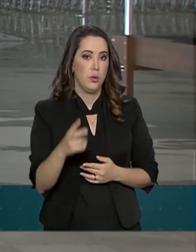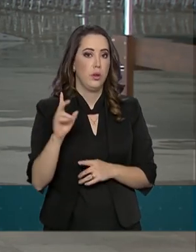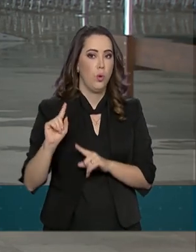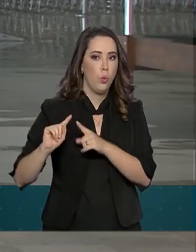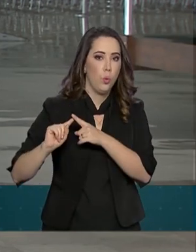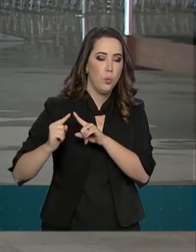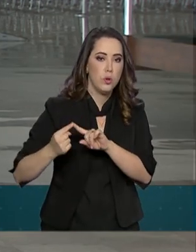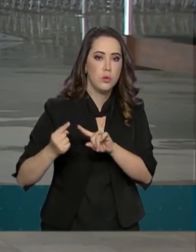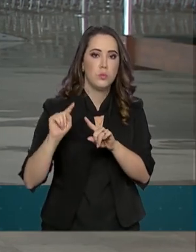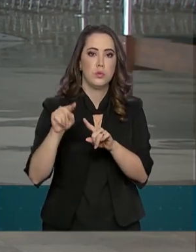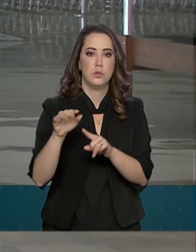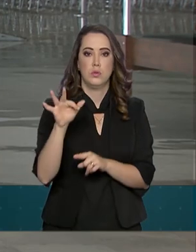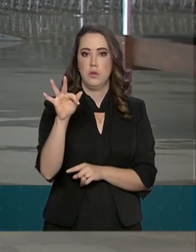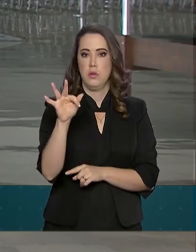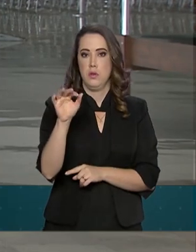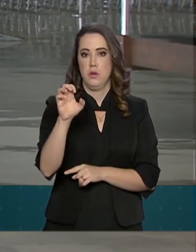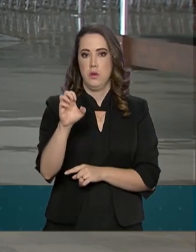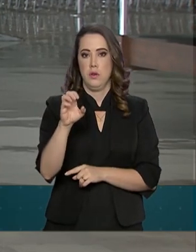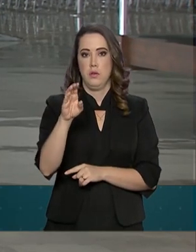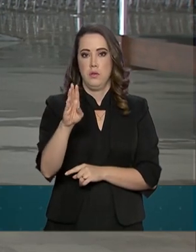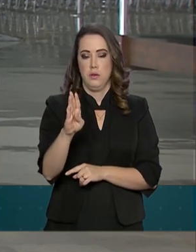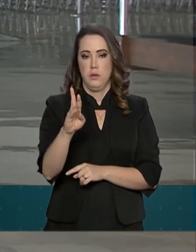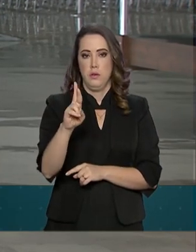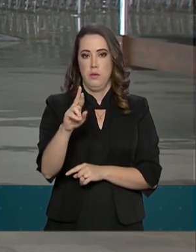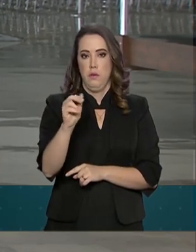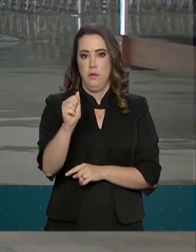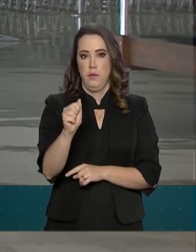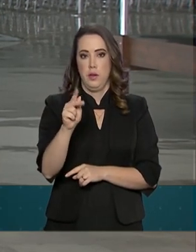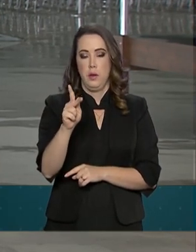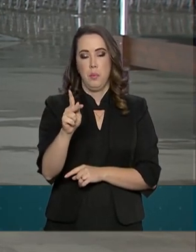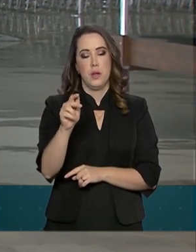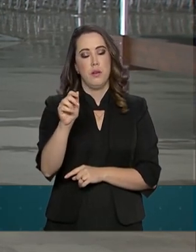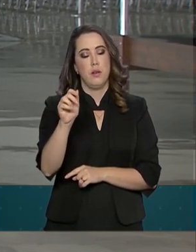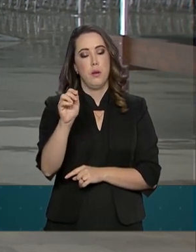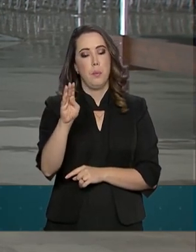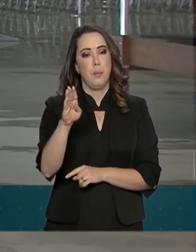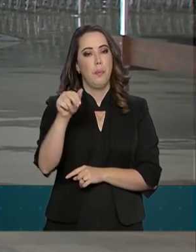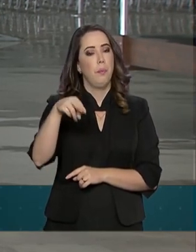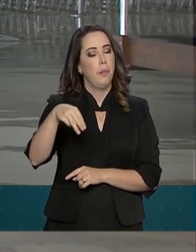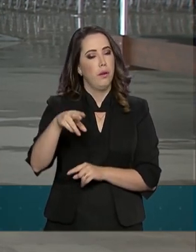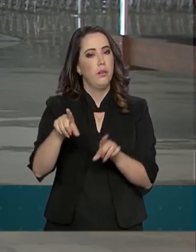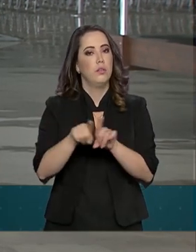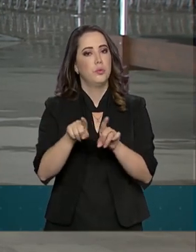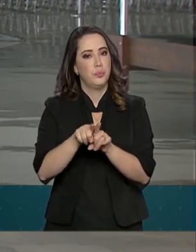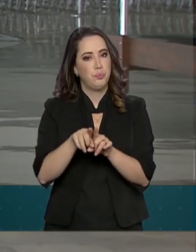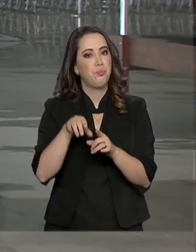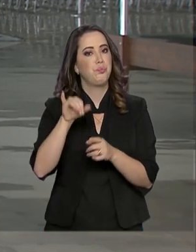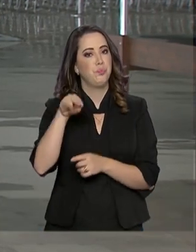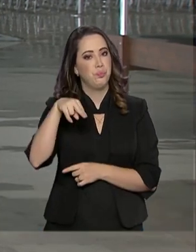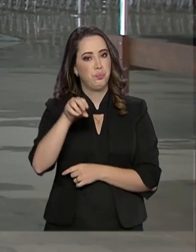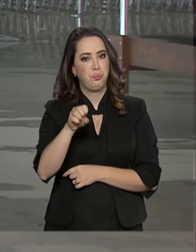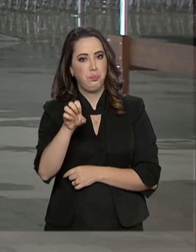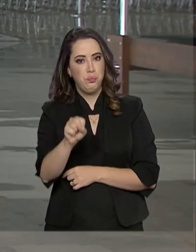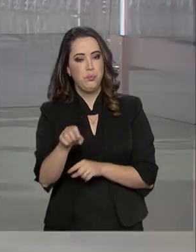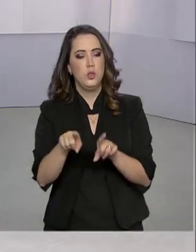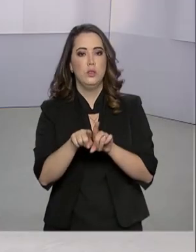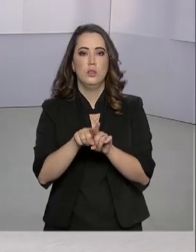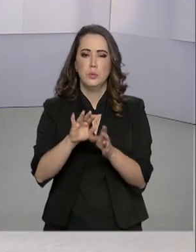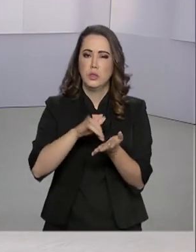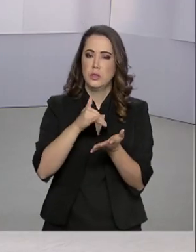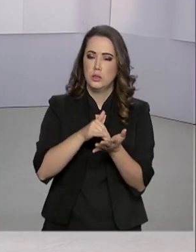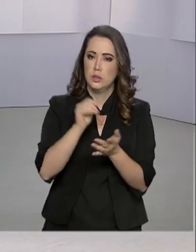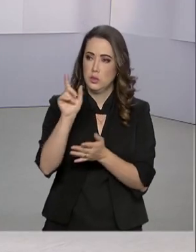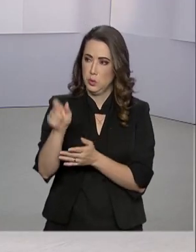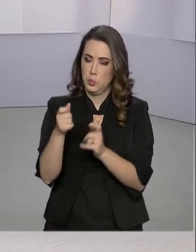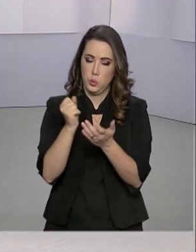acordo entre a FEBRABAN, o INSS e a Secretaria Nacional do Consumidor. Roberto. Está ótimo,